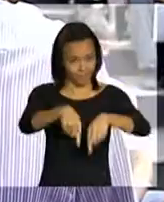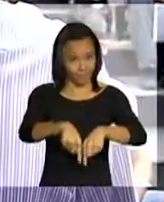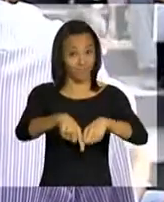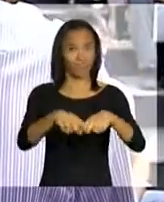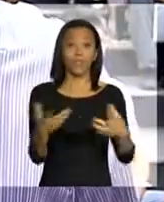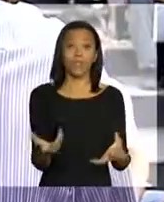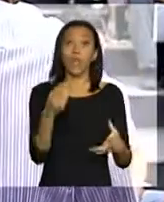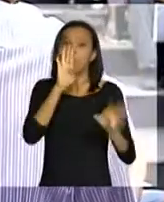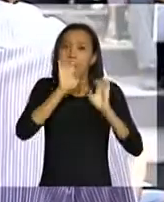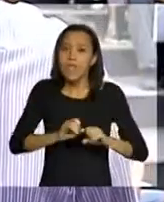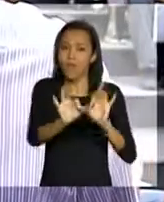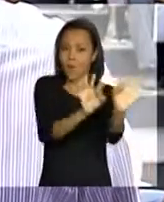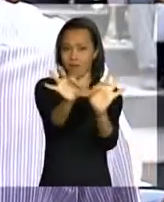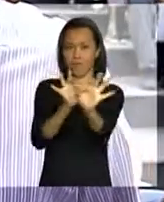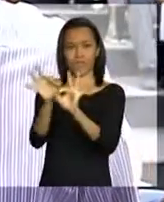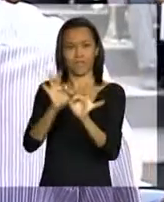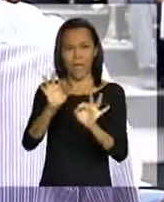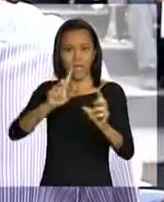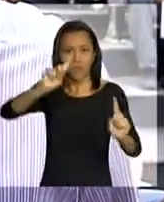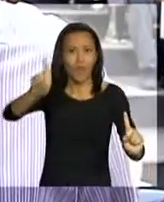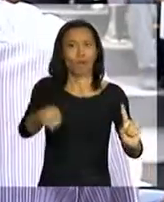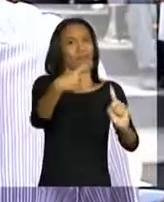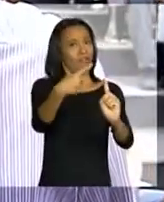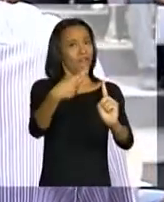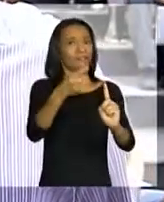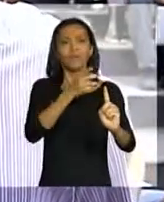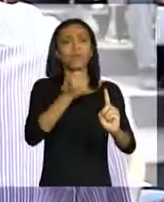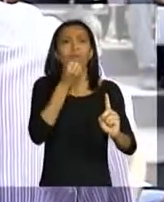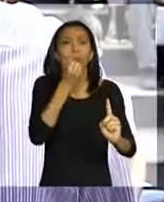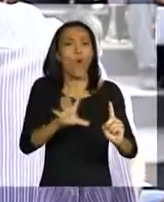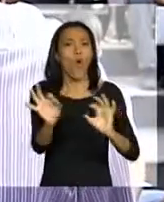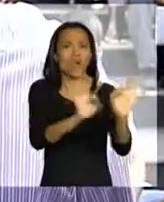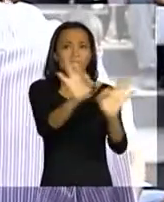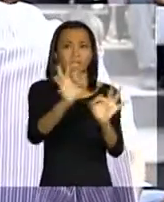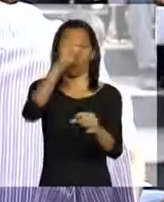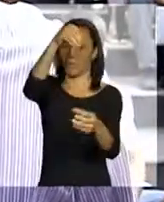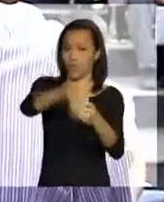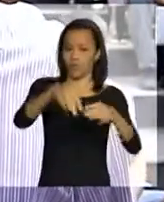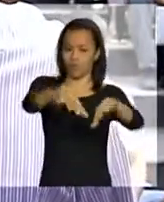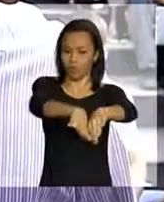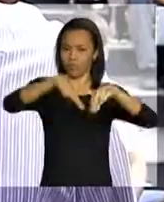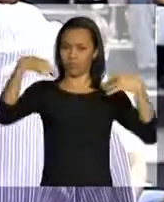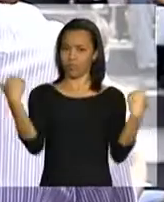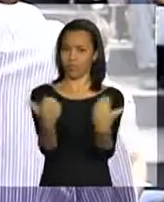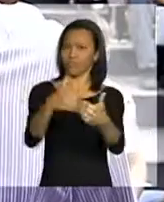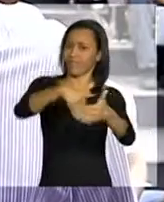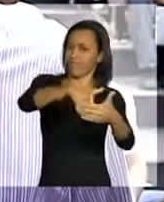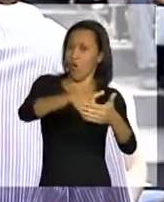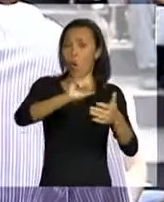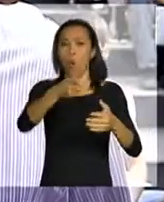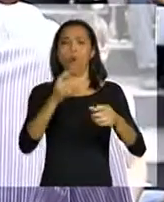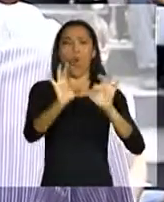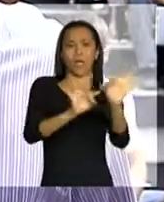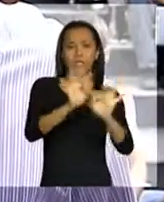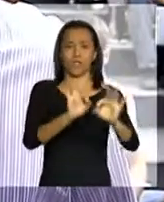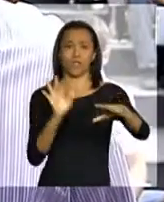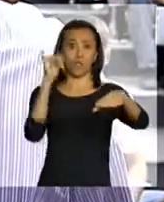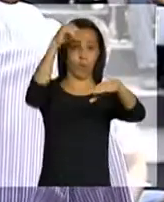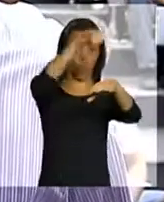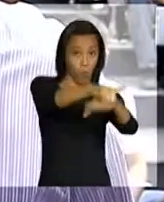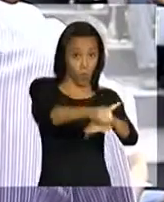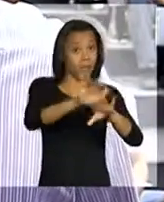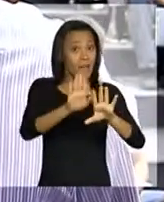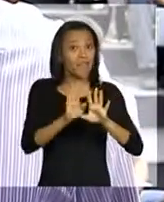de organizar bem não é só o desafio de ter uma boa organização no estádio ou uma boa organização no aeroporto, mas é